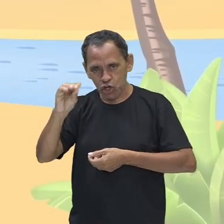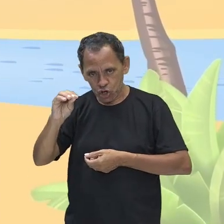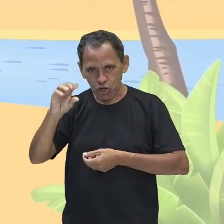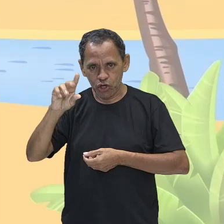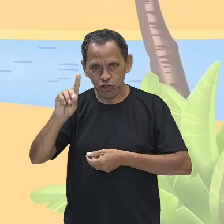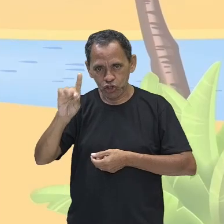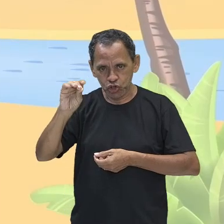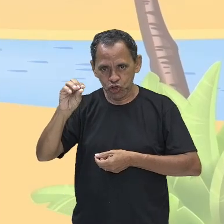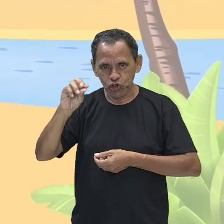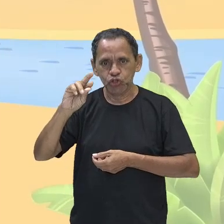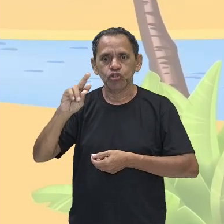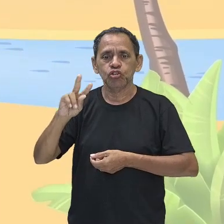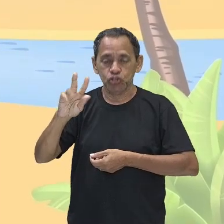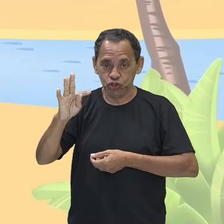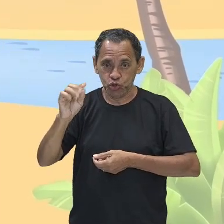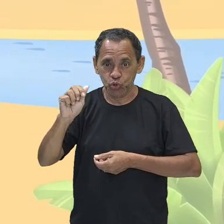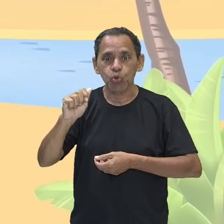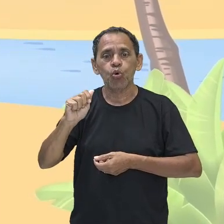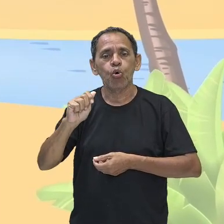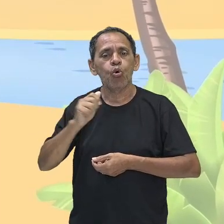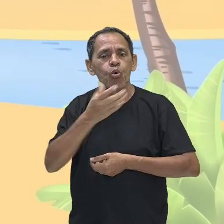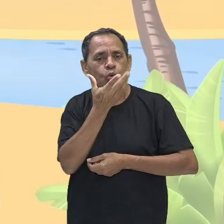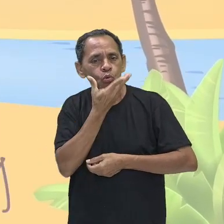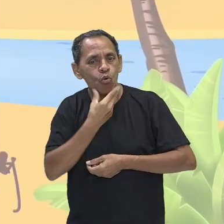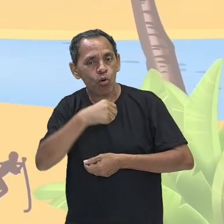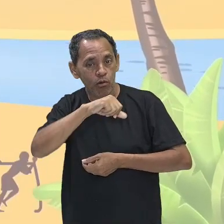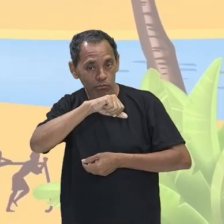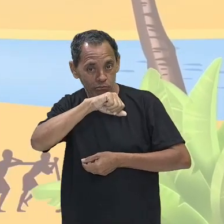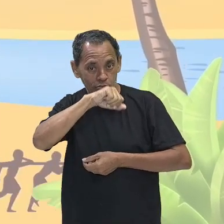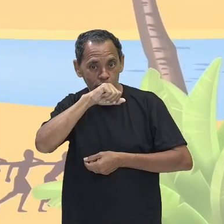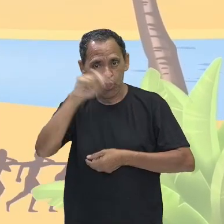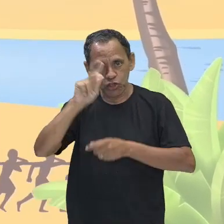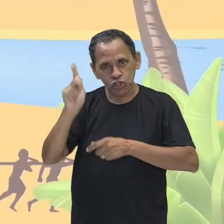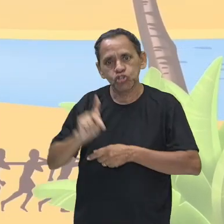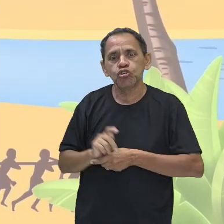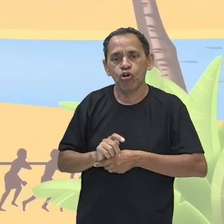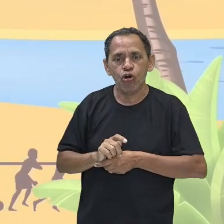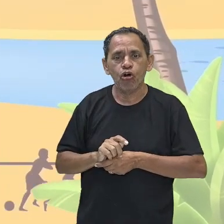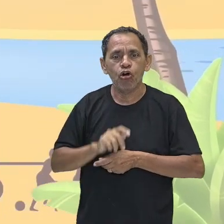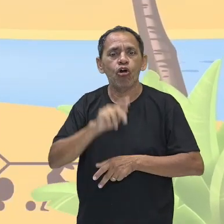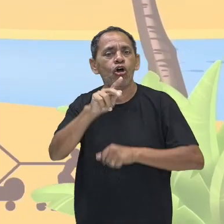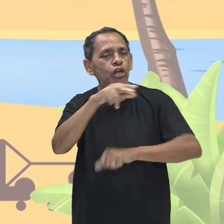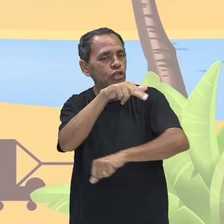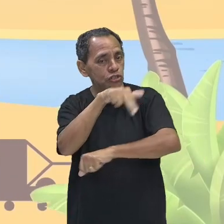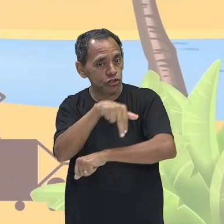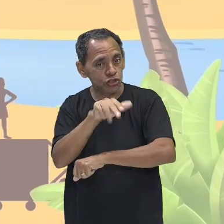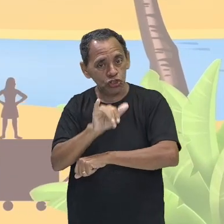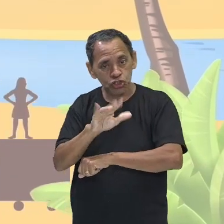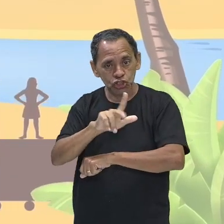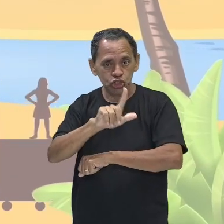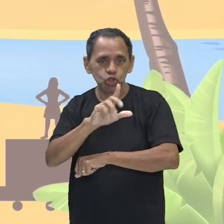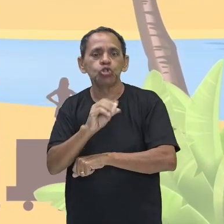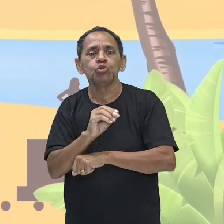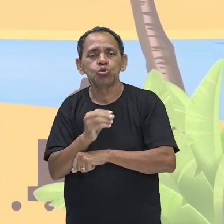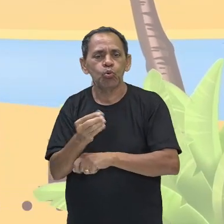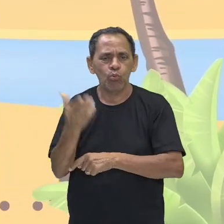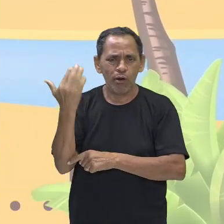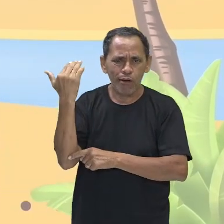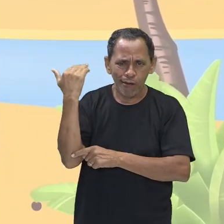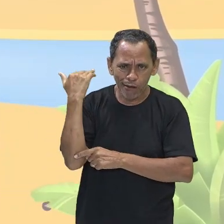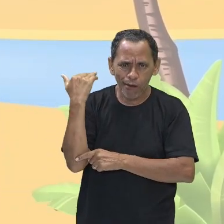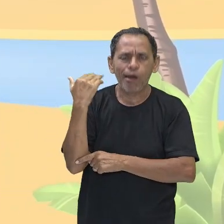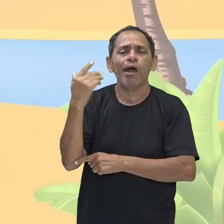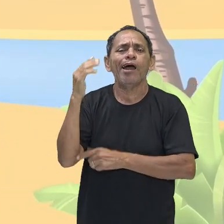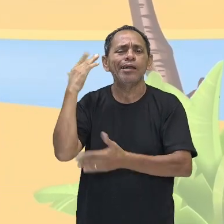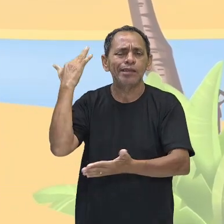Egito é uma dádiva do rio Nilo. É uma das civilizações da Antiguidade que até hoje causam,